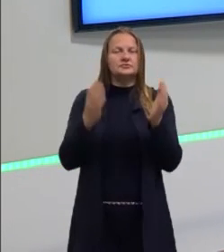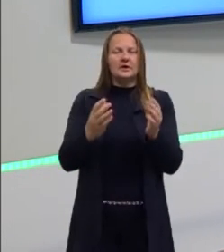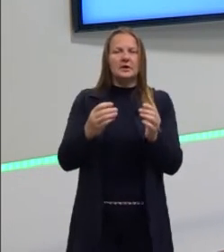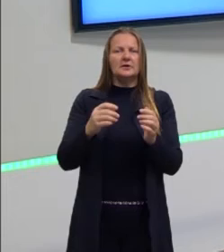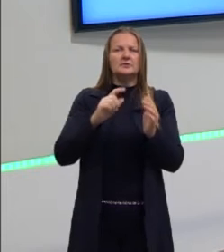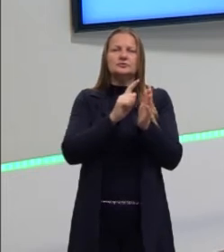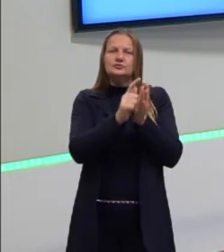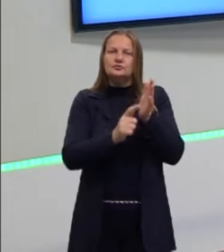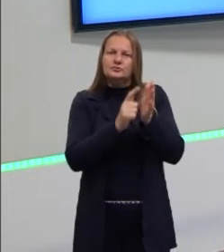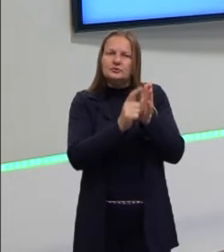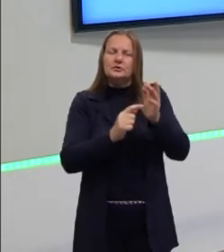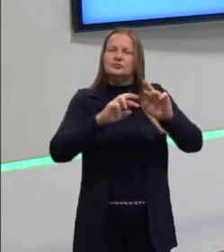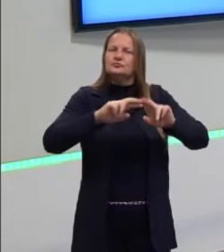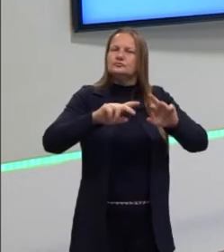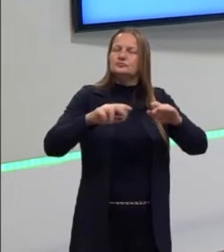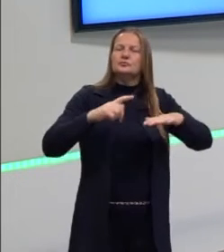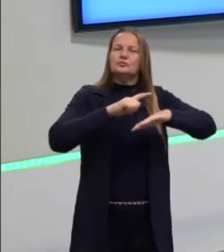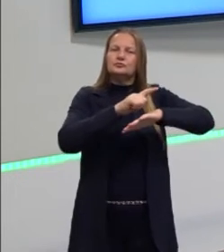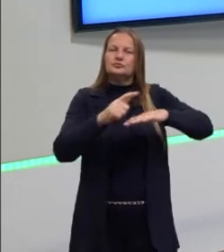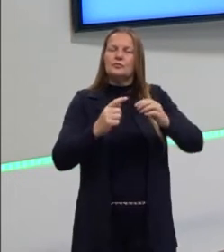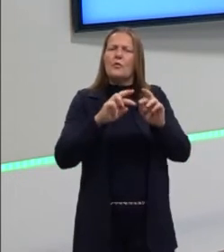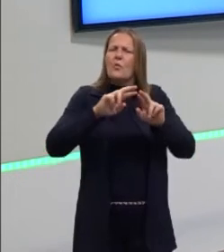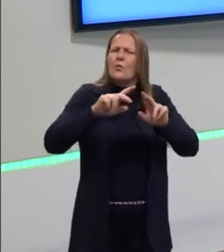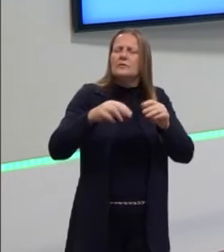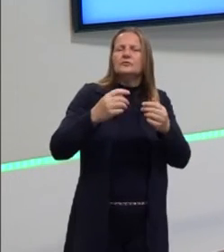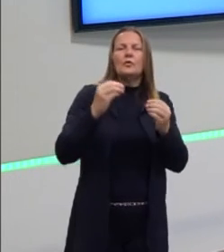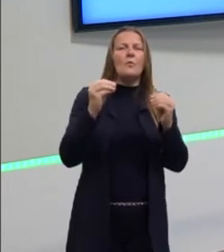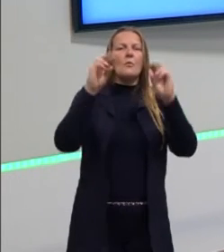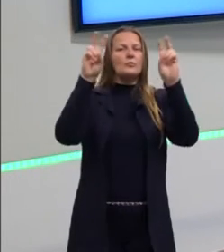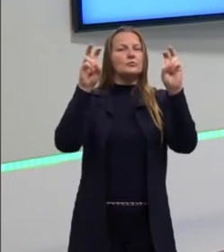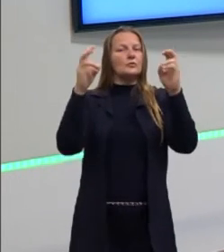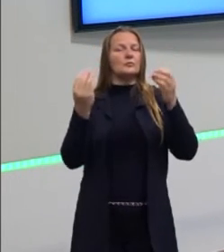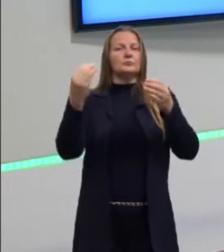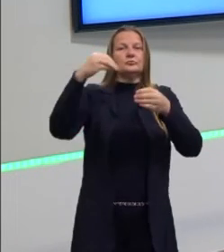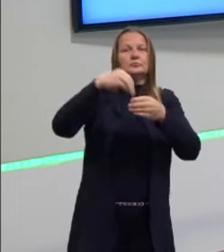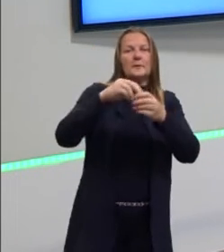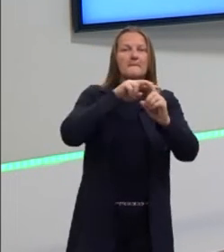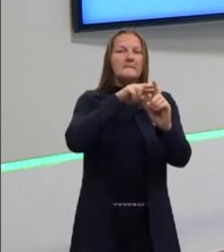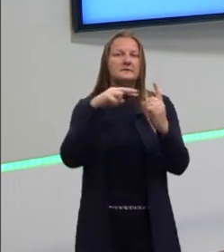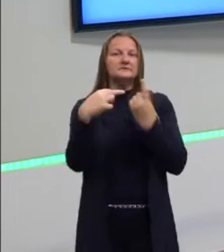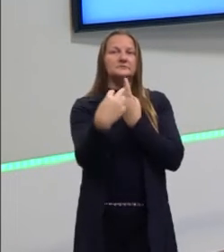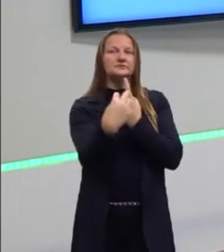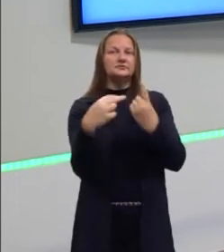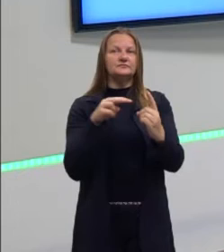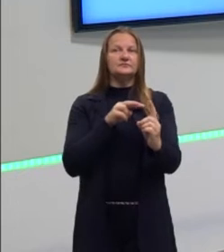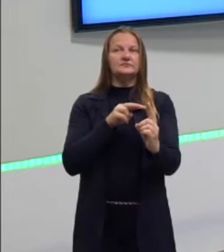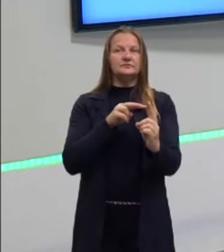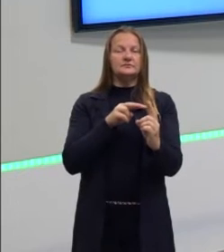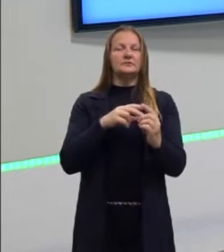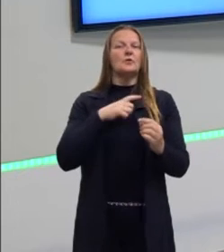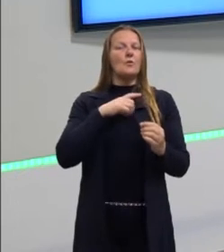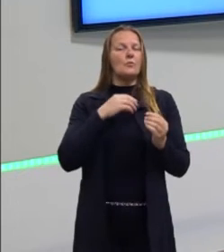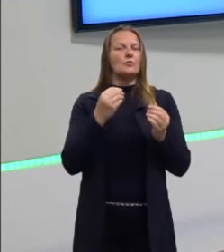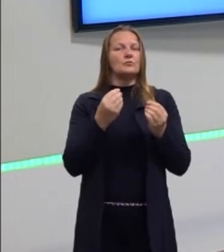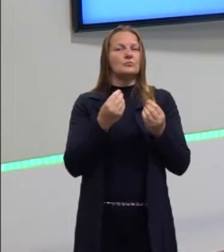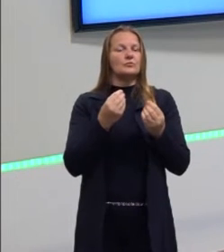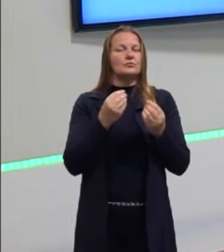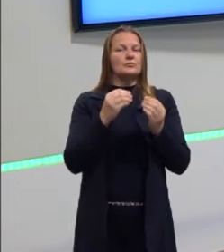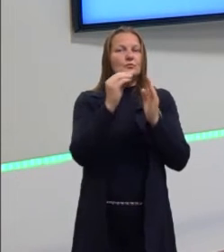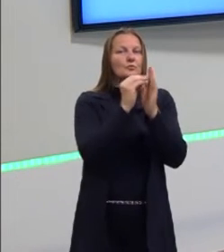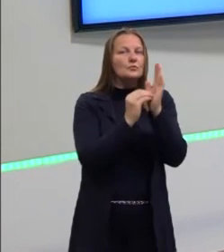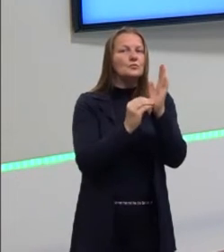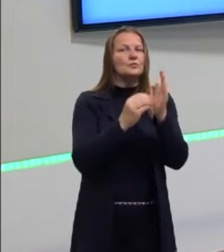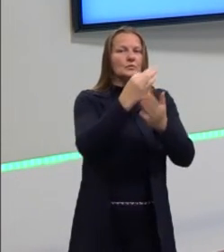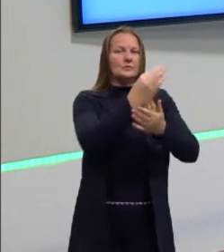gêneros textuais, a forma de você abordar cada um deles. Se você não lembra, você pode recordar, pode voltar e ir nas